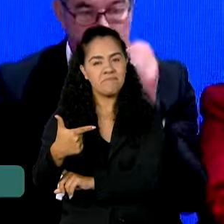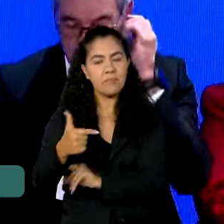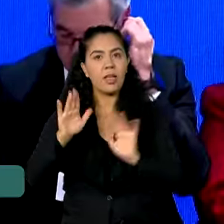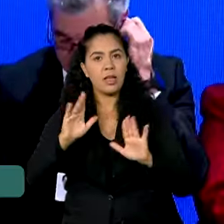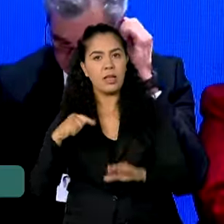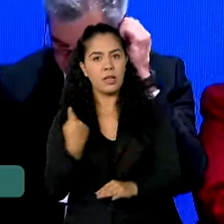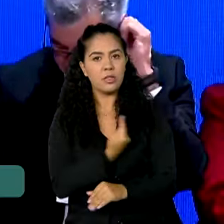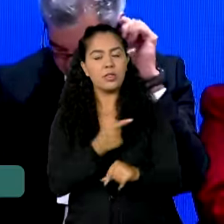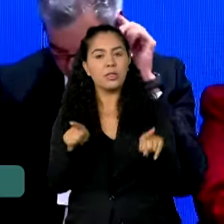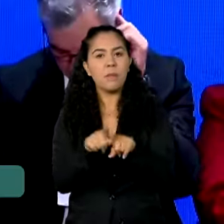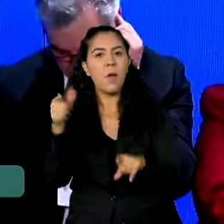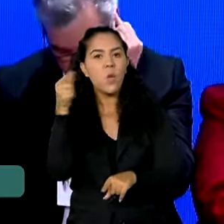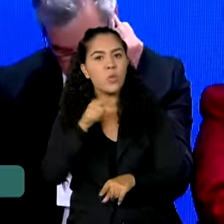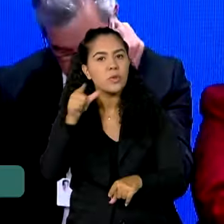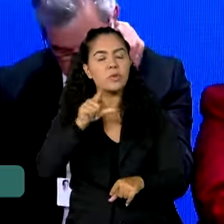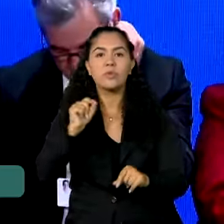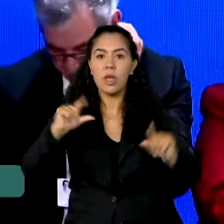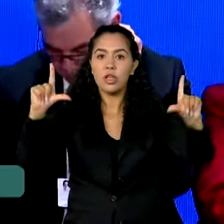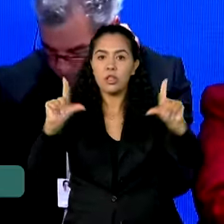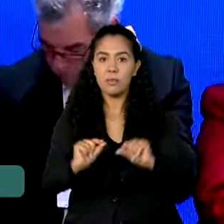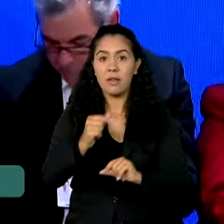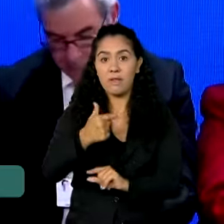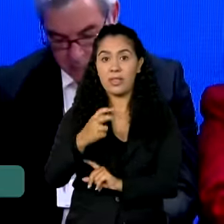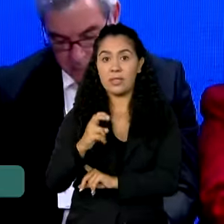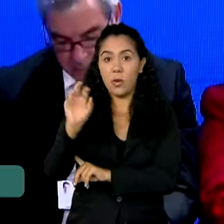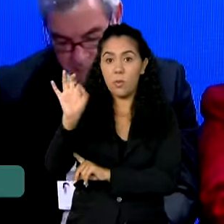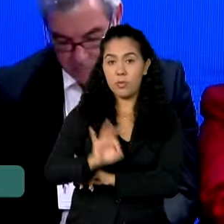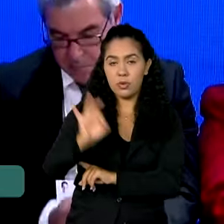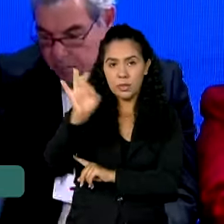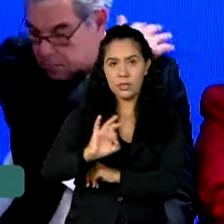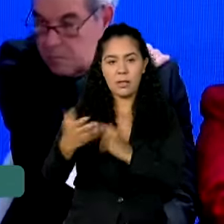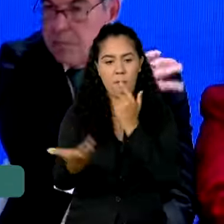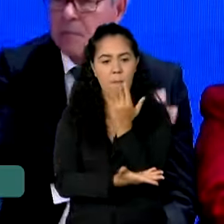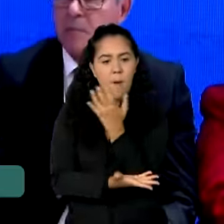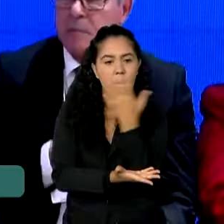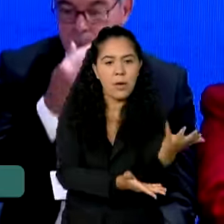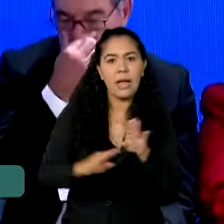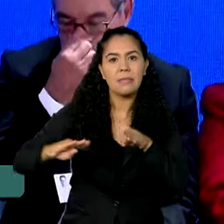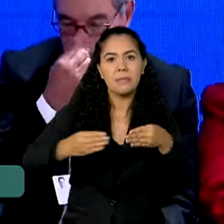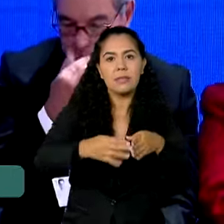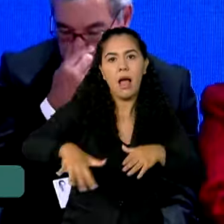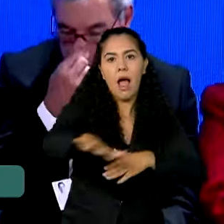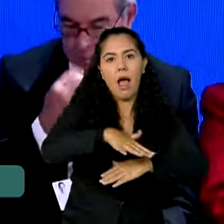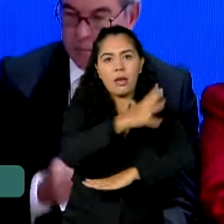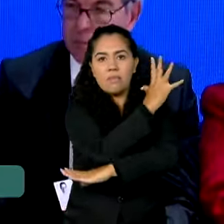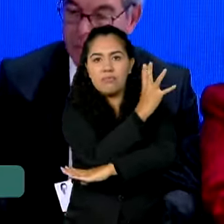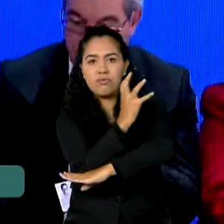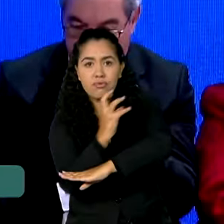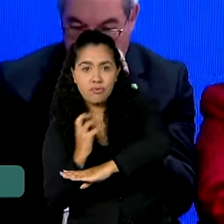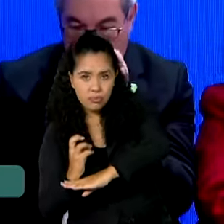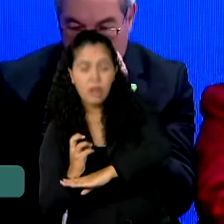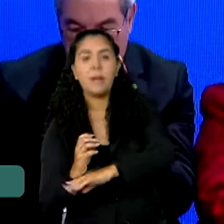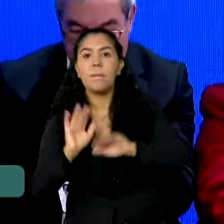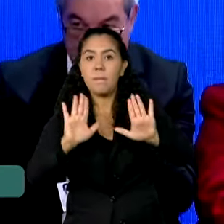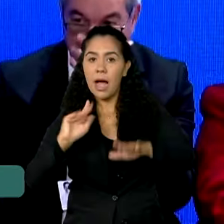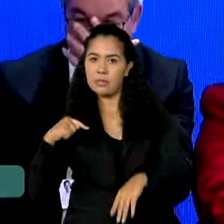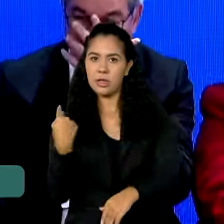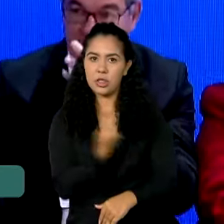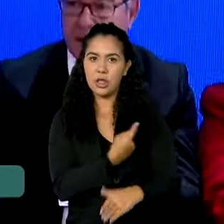a redução do desmatamento de 25% no Cerrado. Chegamos aqui com a